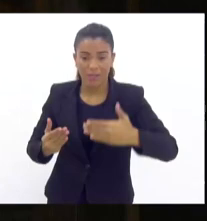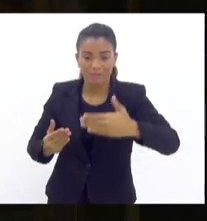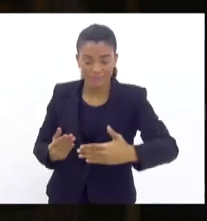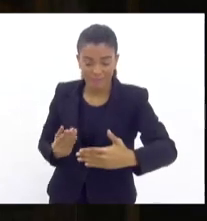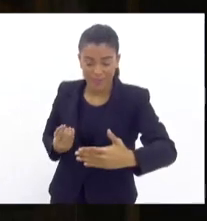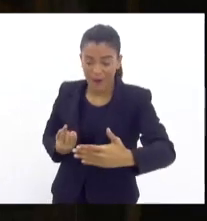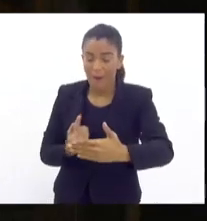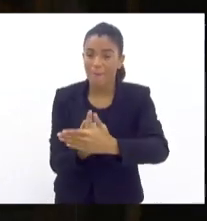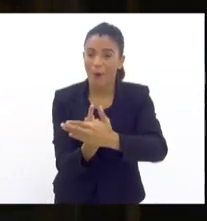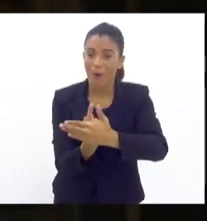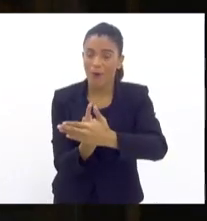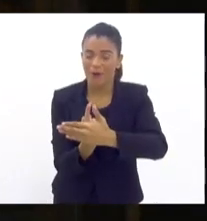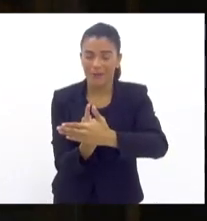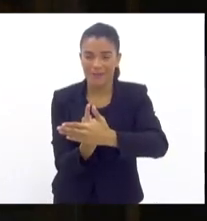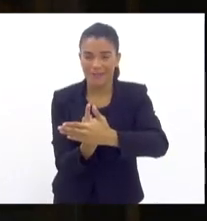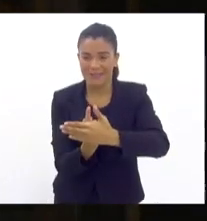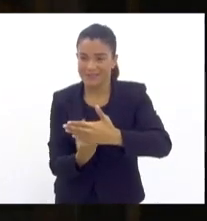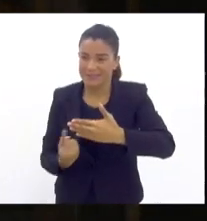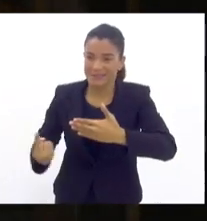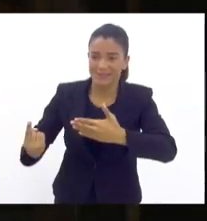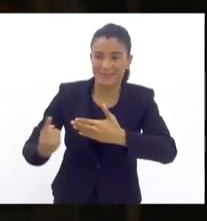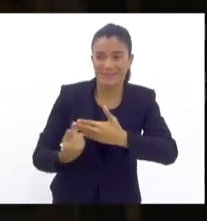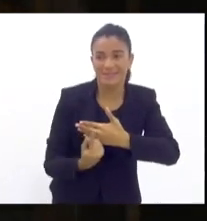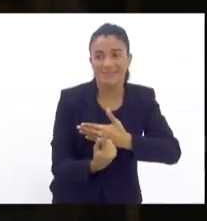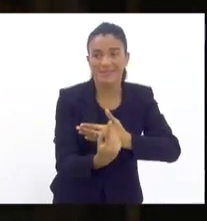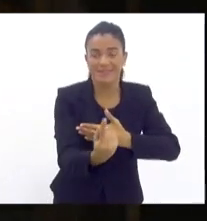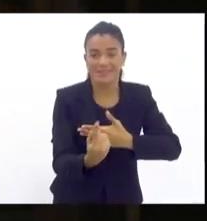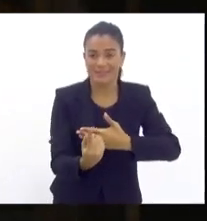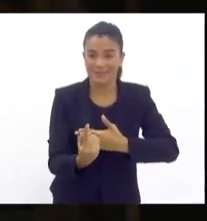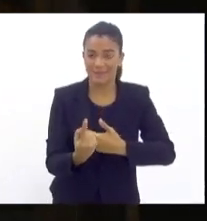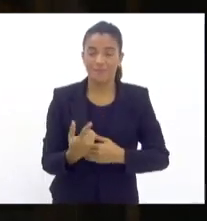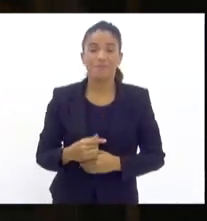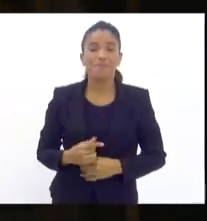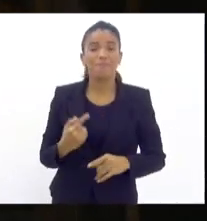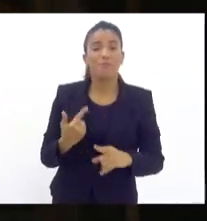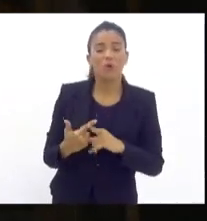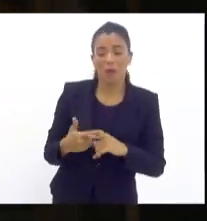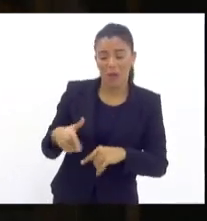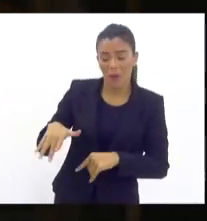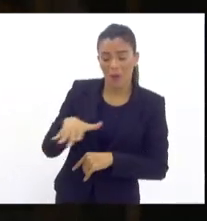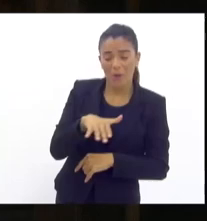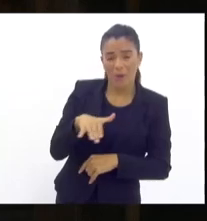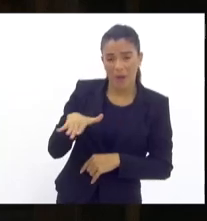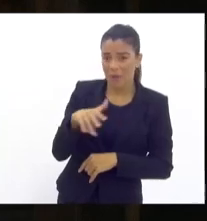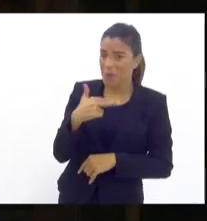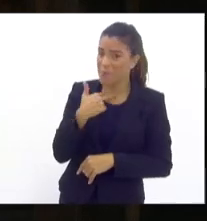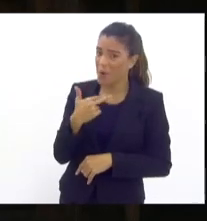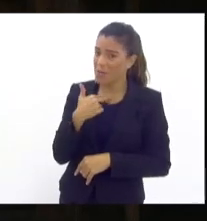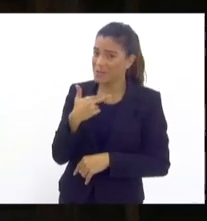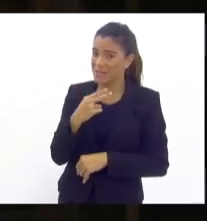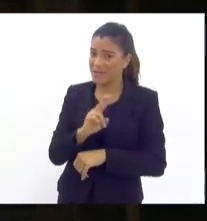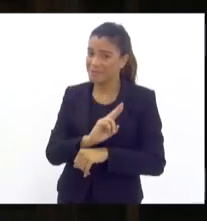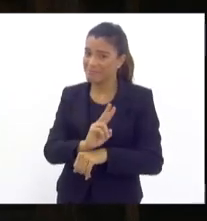tranquilidade para colocar uma barricada quando aquele terreno não pode ser ostensivamente patrulhado.